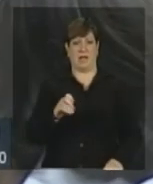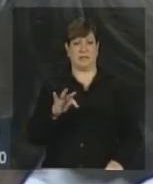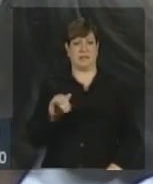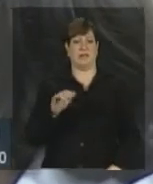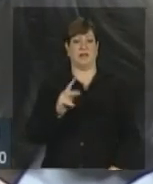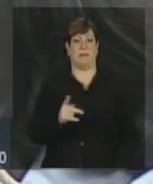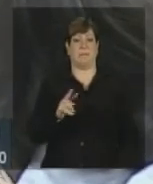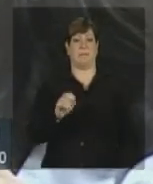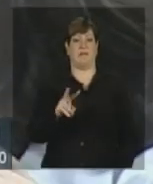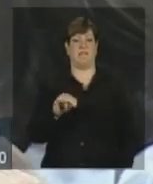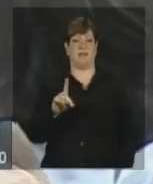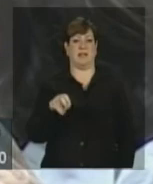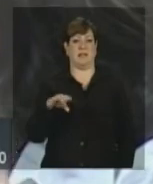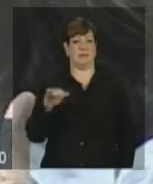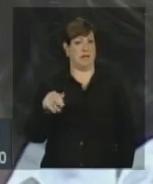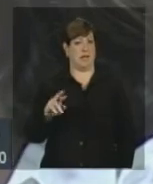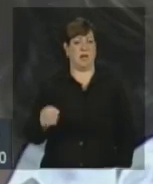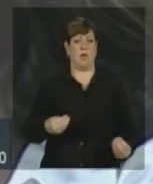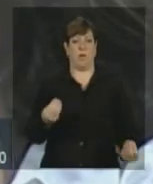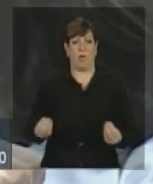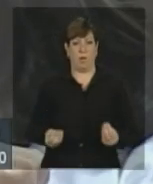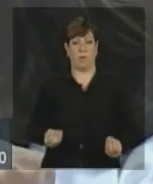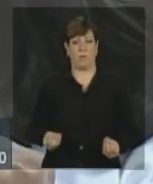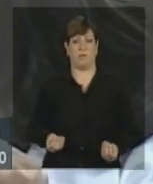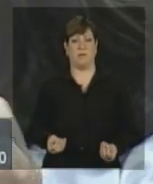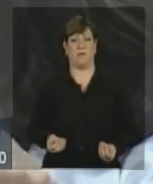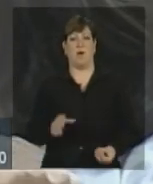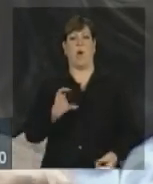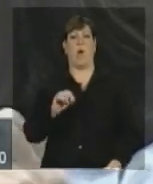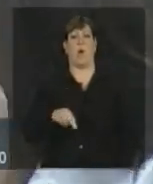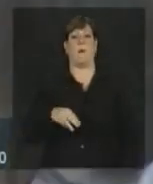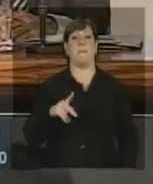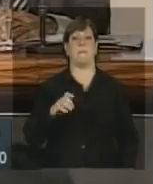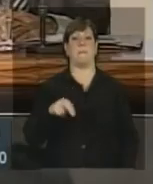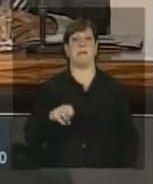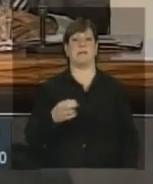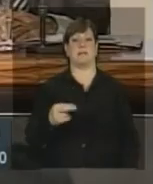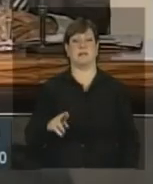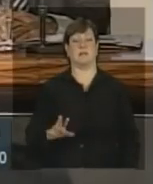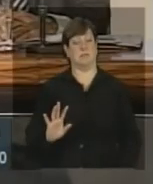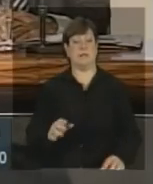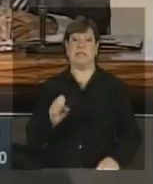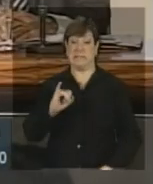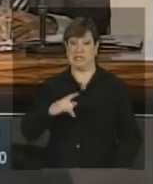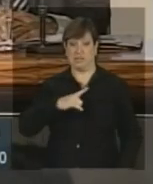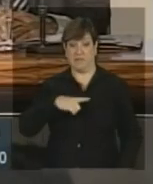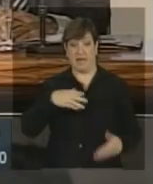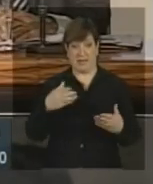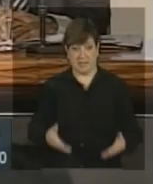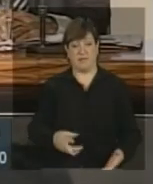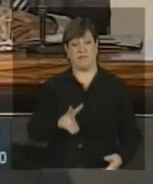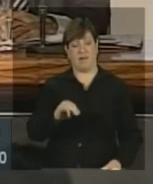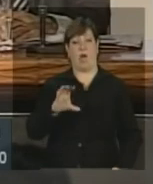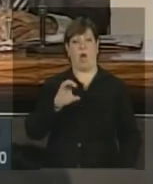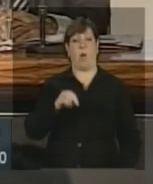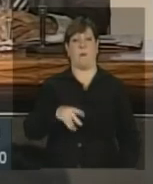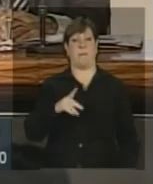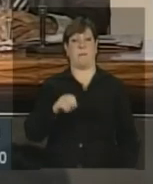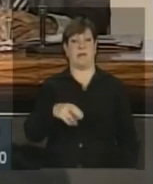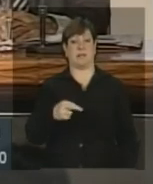ali pela Previdência, não, secretário? Como é que isso seria compensado? Se houver isso, será compensado. Como que será compensado?